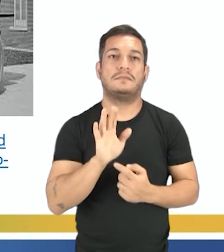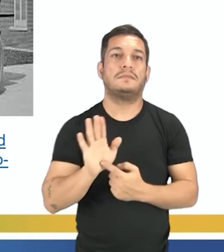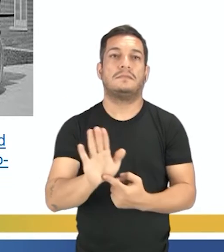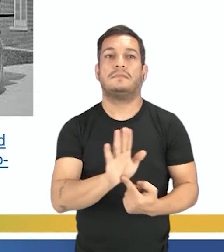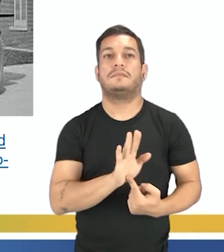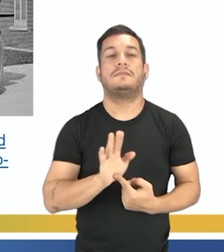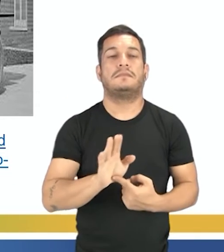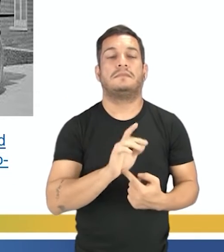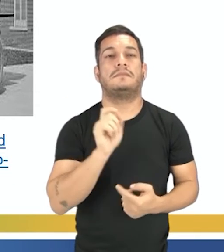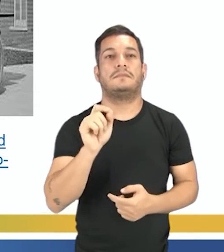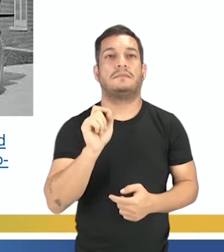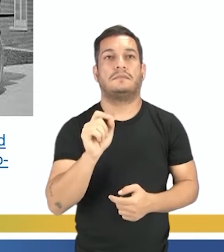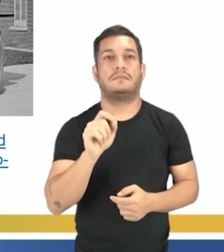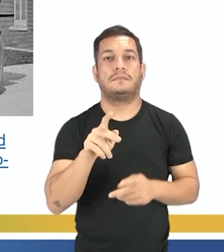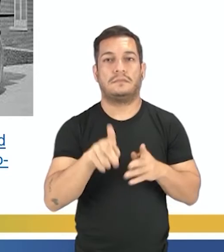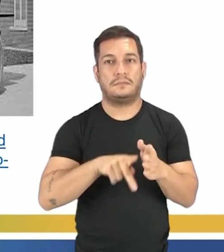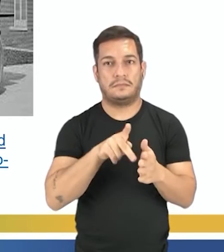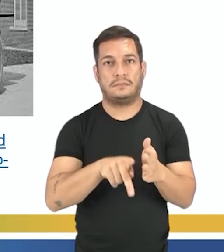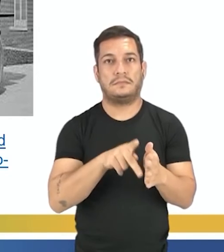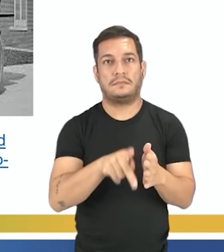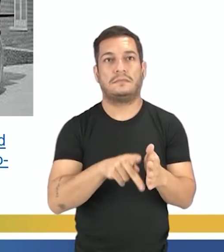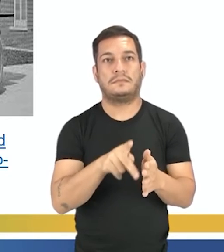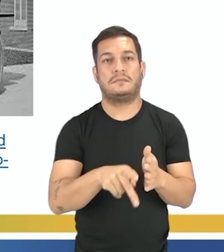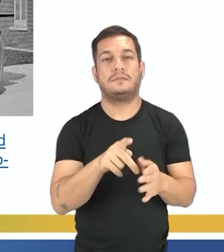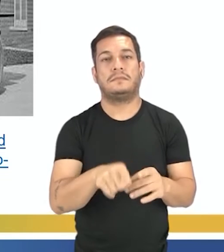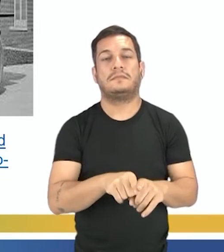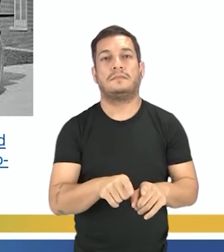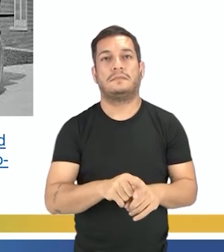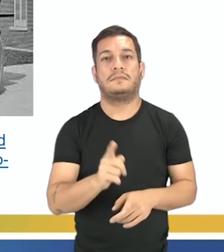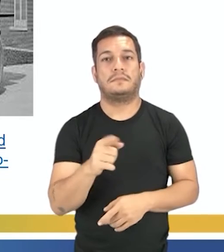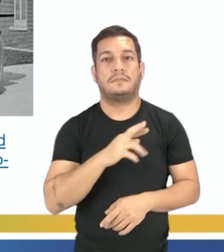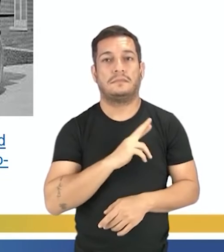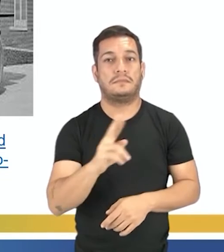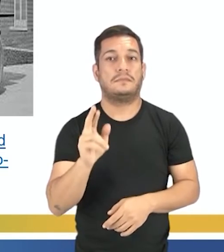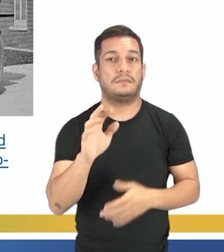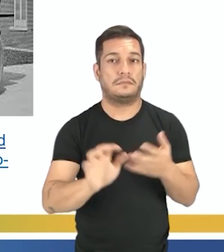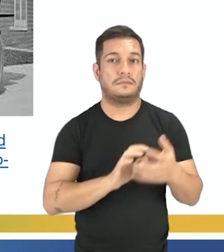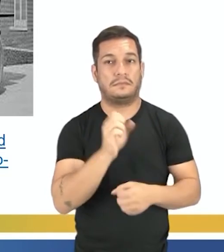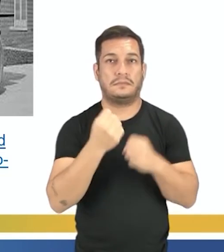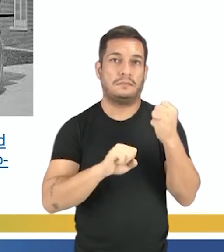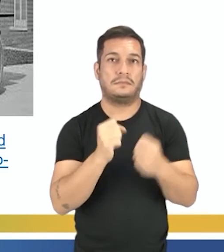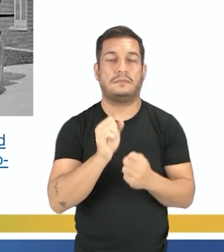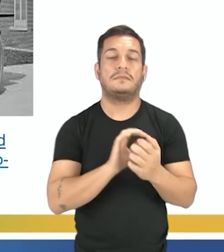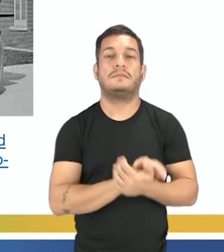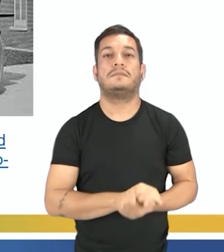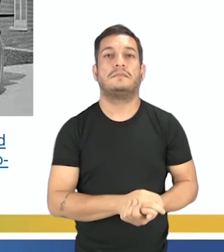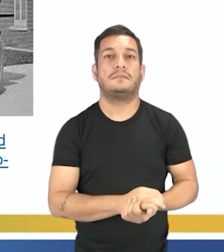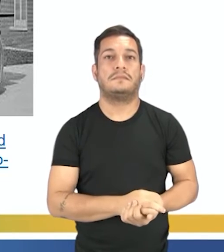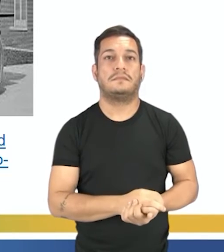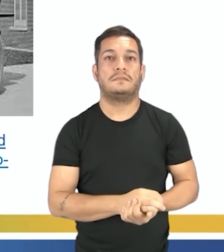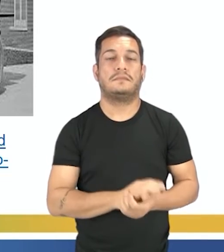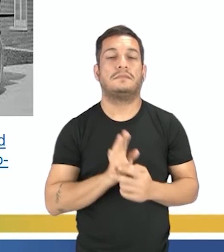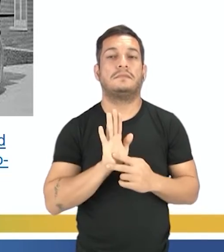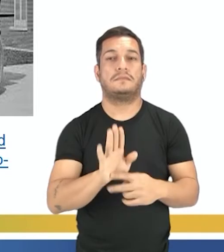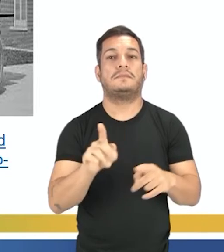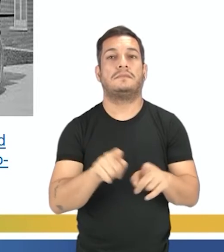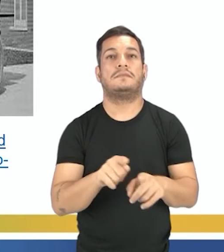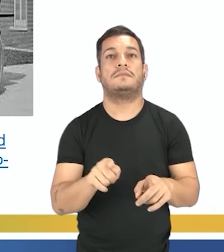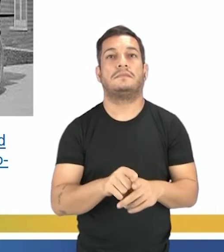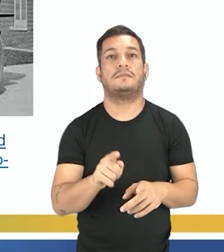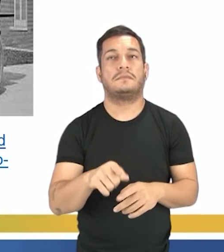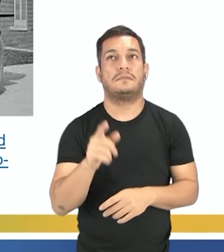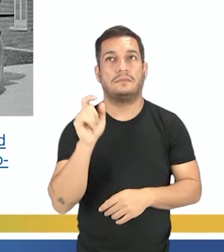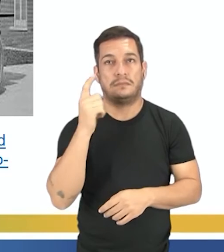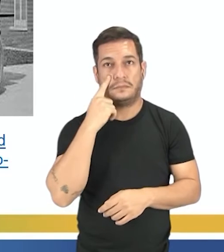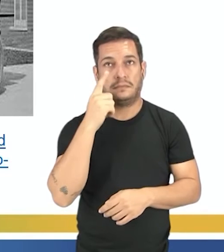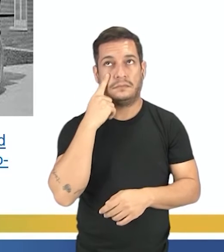a locomotiva, símbolo da Revolução Industrial e mostra também que, a partir